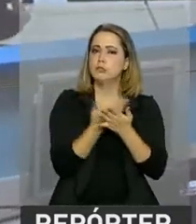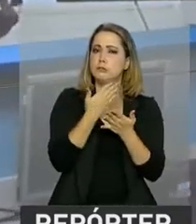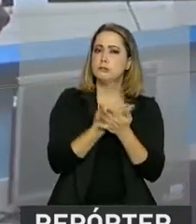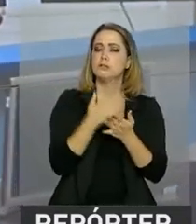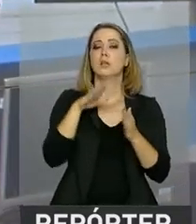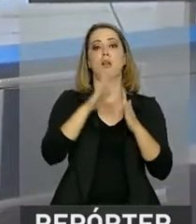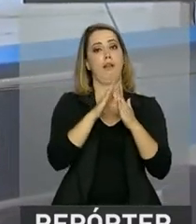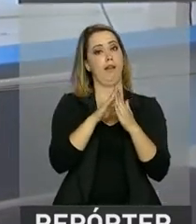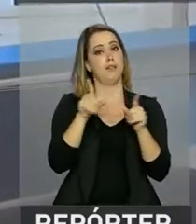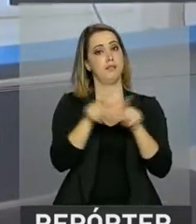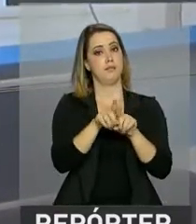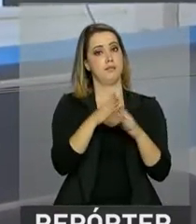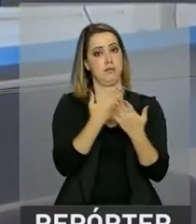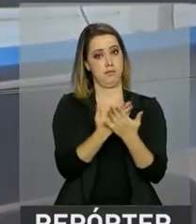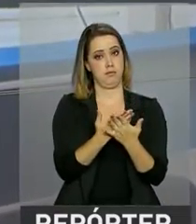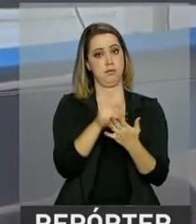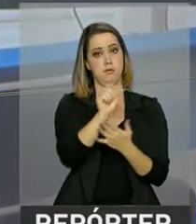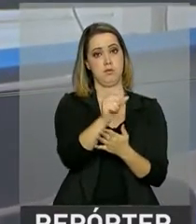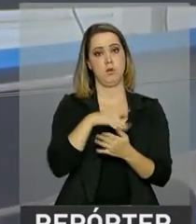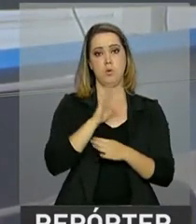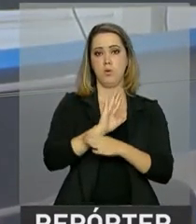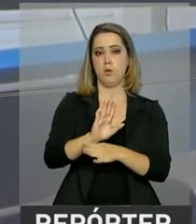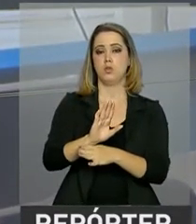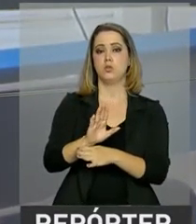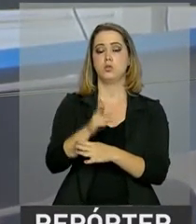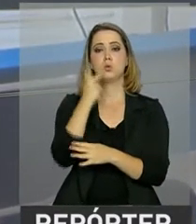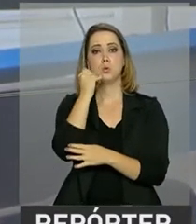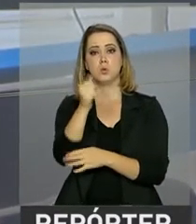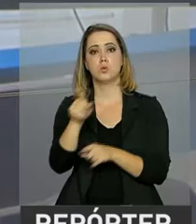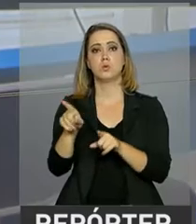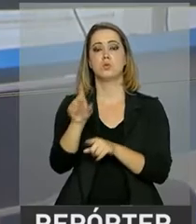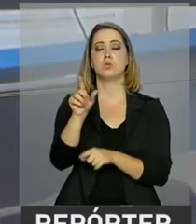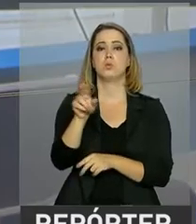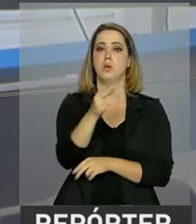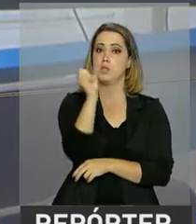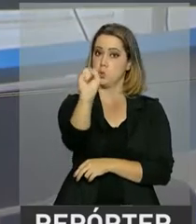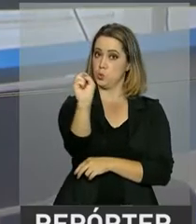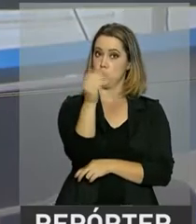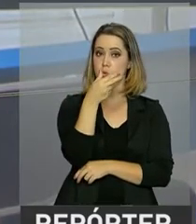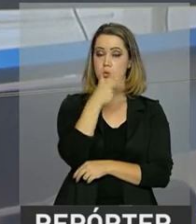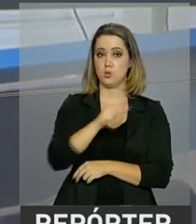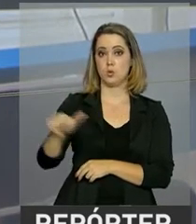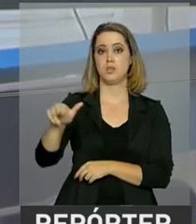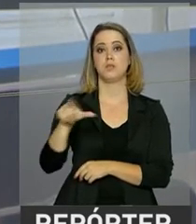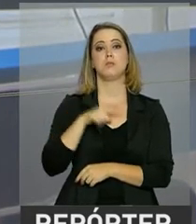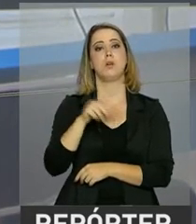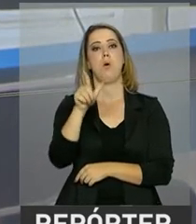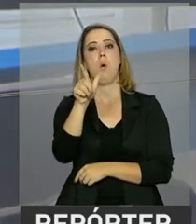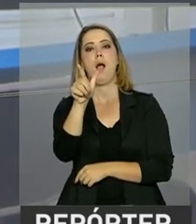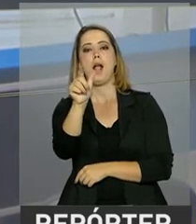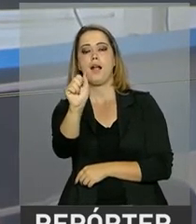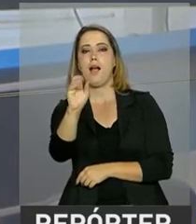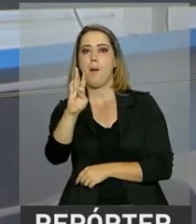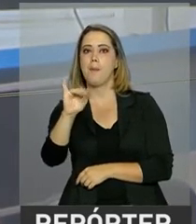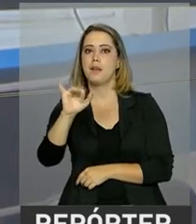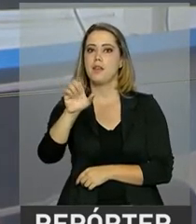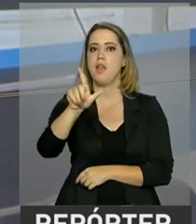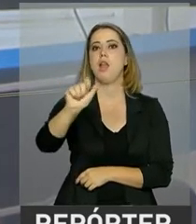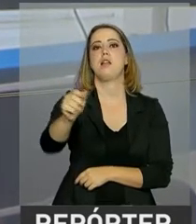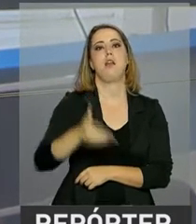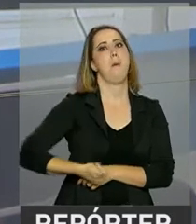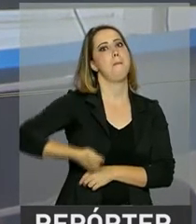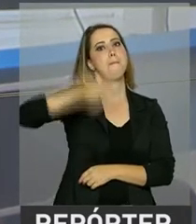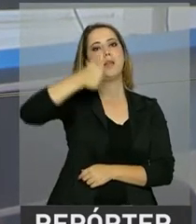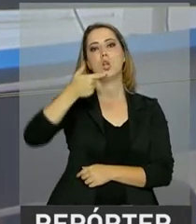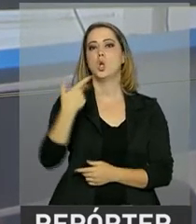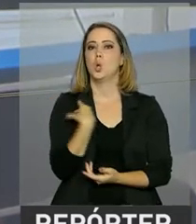casa e na escola. Com a ajuda dos pais e dos oito irmãos, a estudante Gabriela de Souza Ribeiro conseguiu a melhor nota do